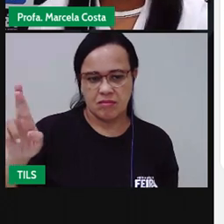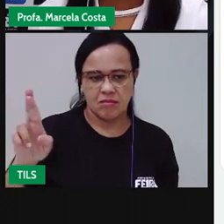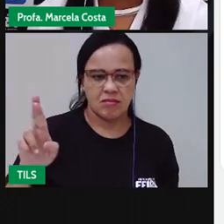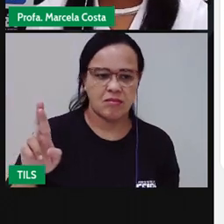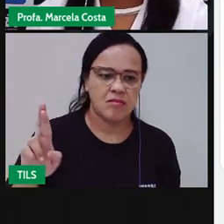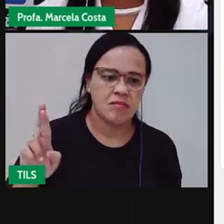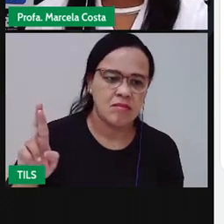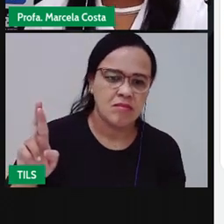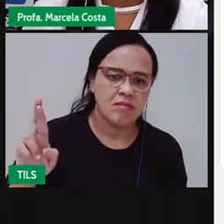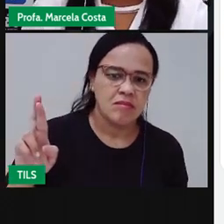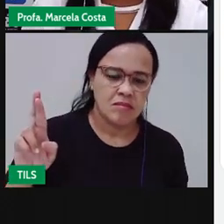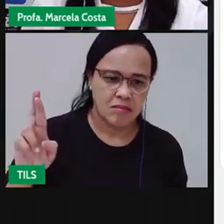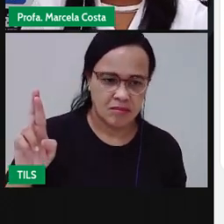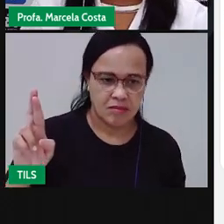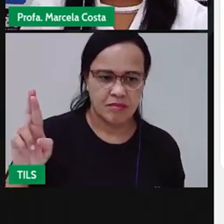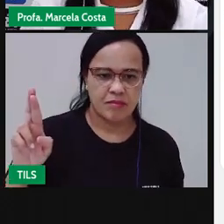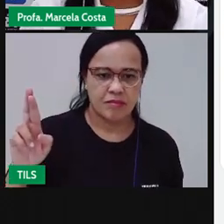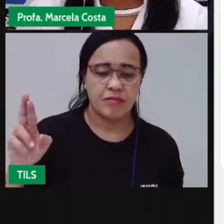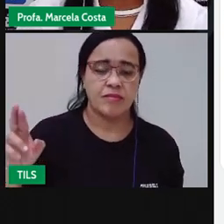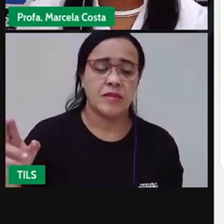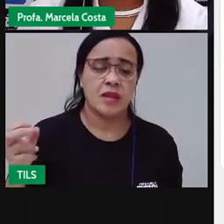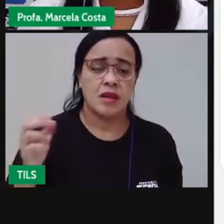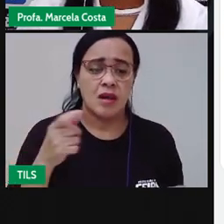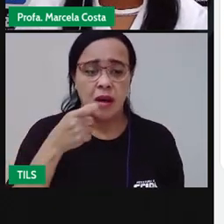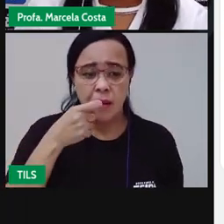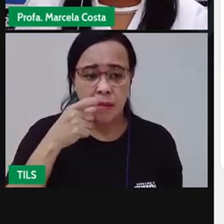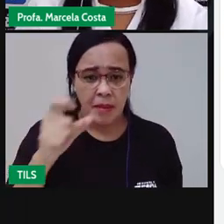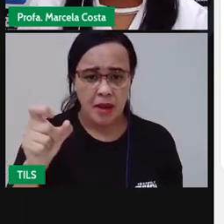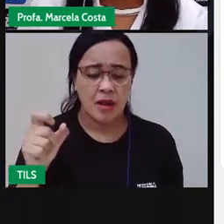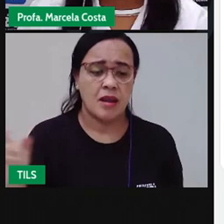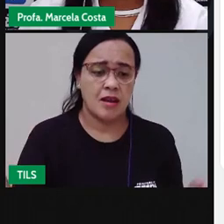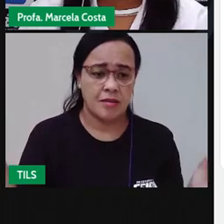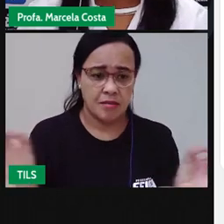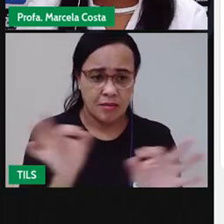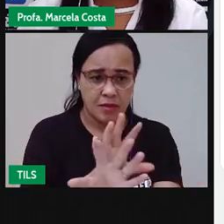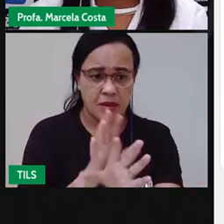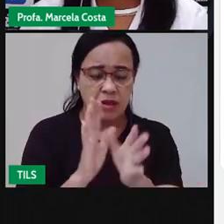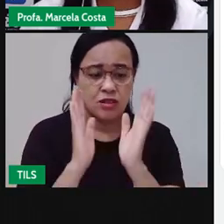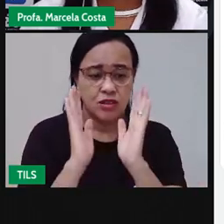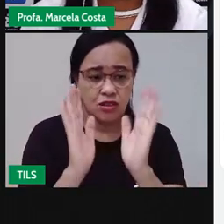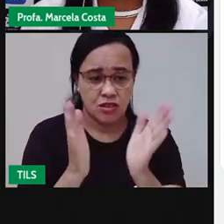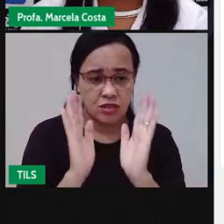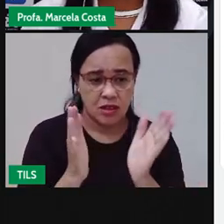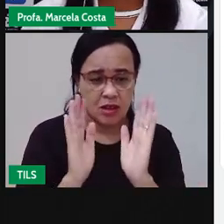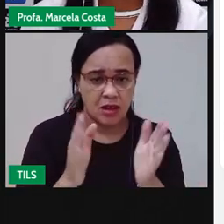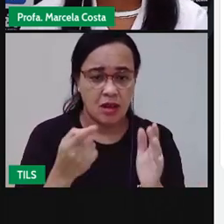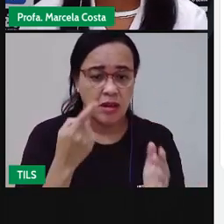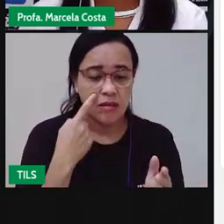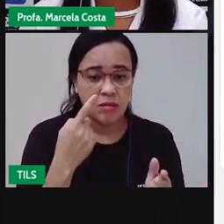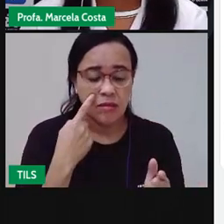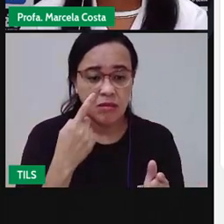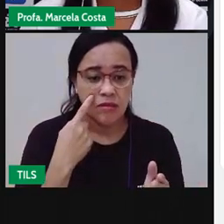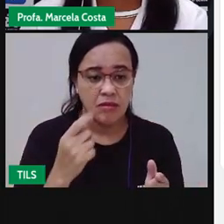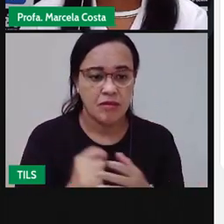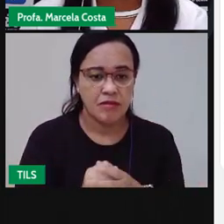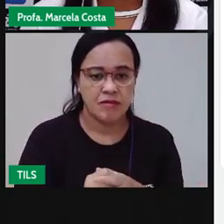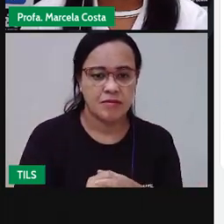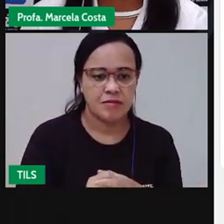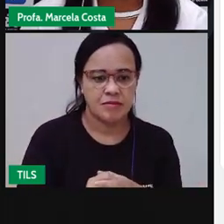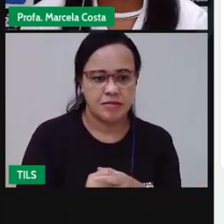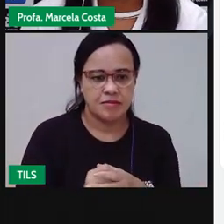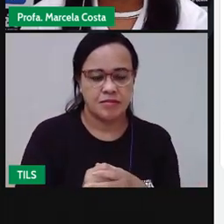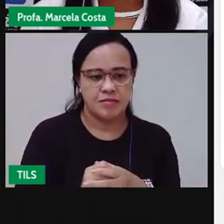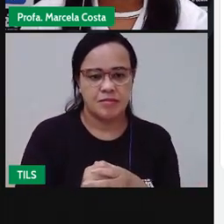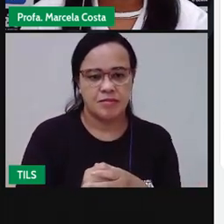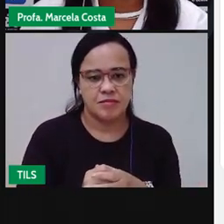Agora que a gente já formou a palavra polegar. Vamos ver quantas sílabas tem nessa palavra. E